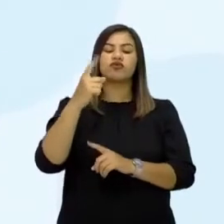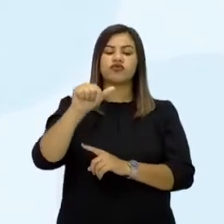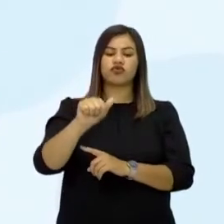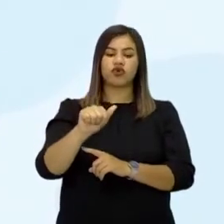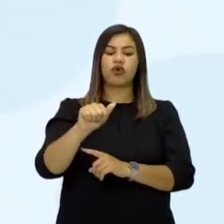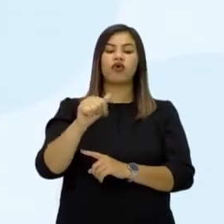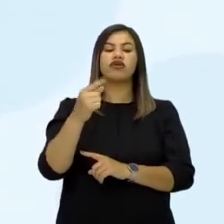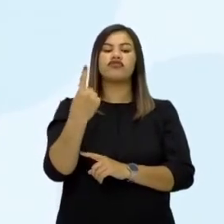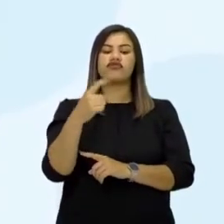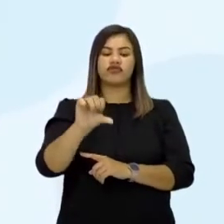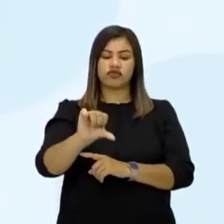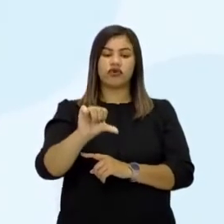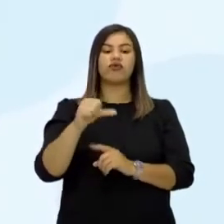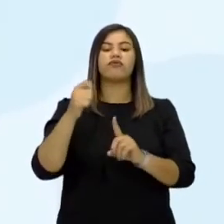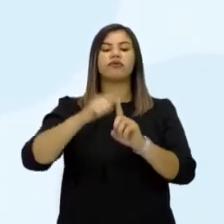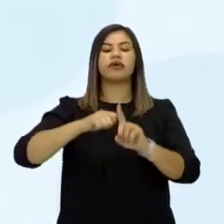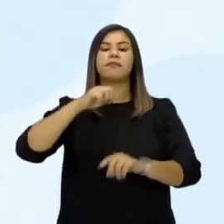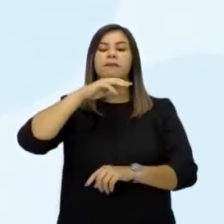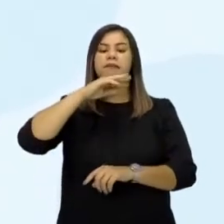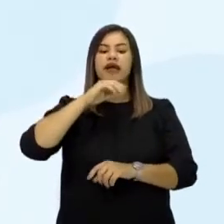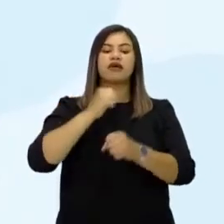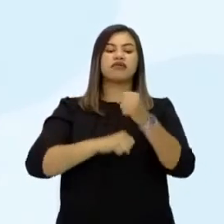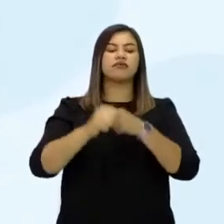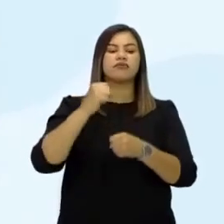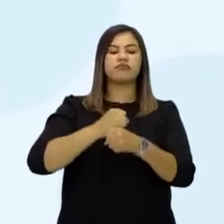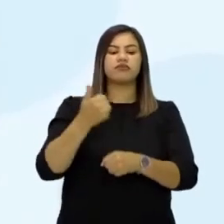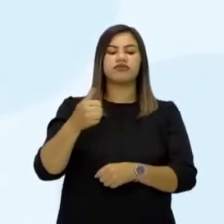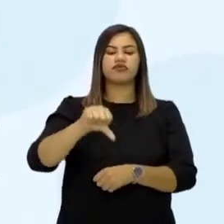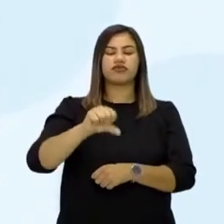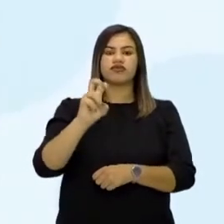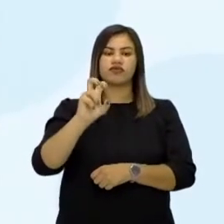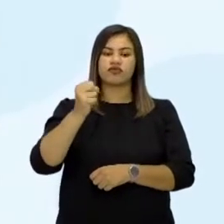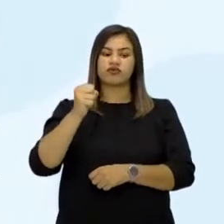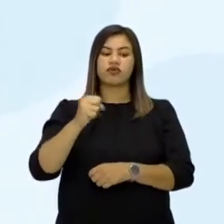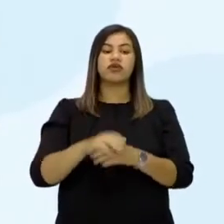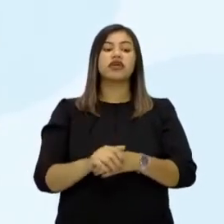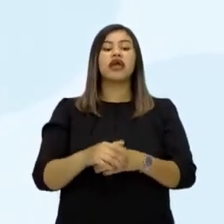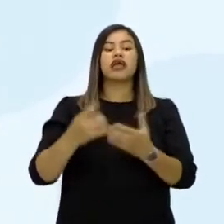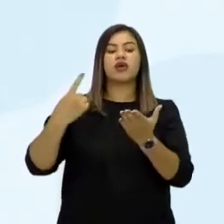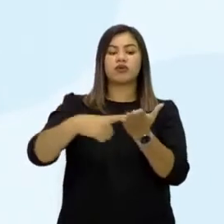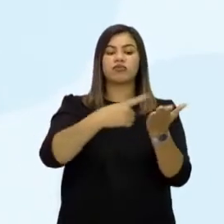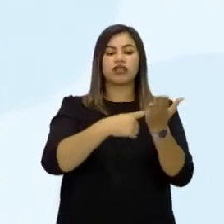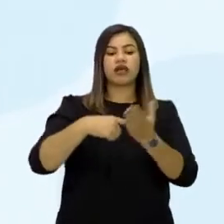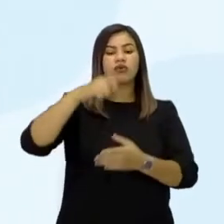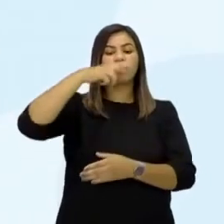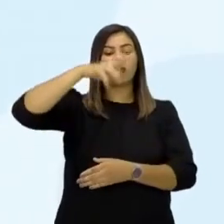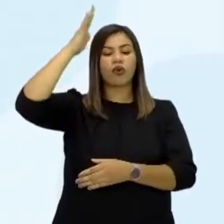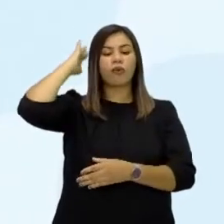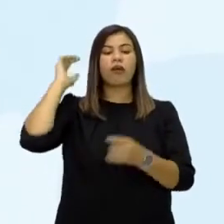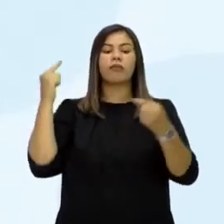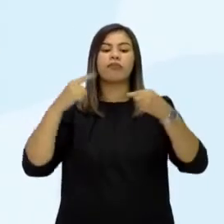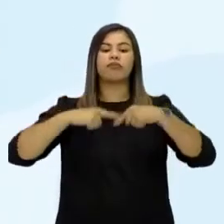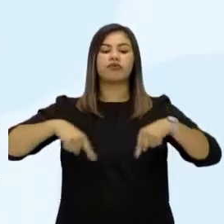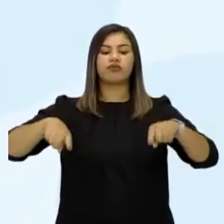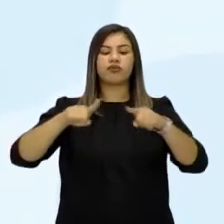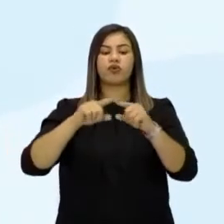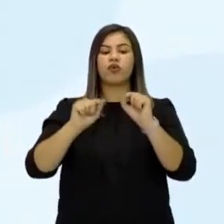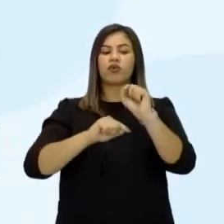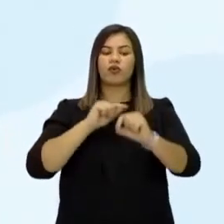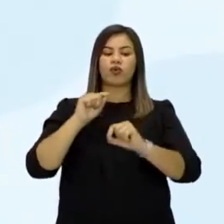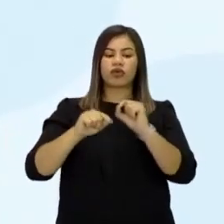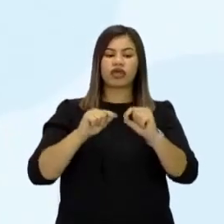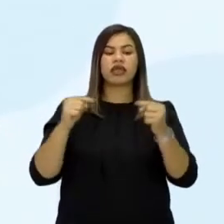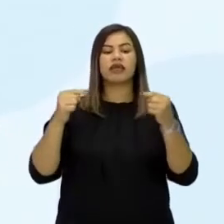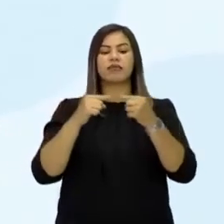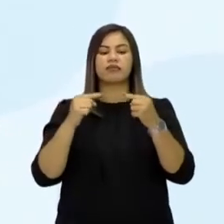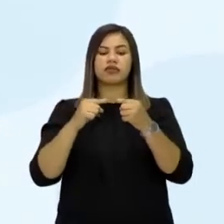de Roma, foi introduzida uma disposição específica para que os eurodeputados passassem a ser eleitos para o sufrágio